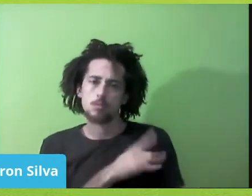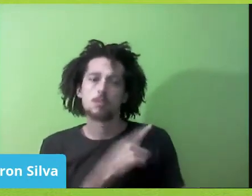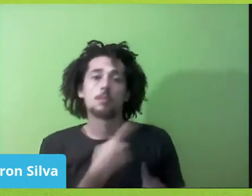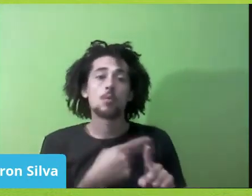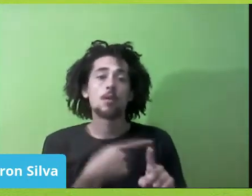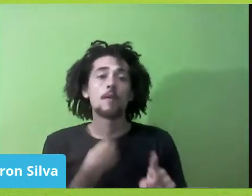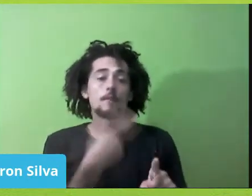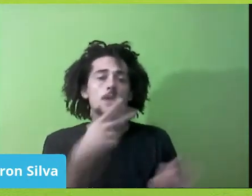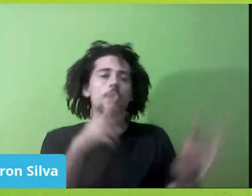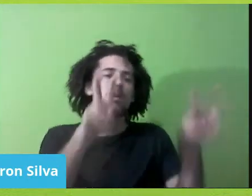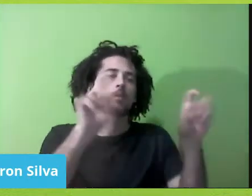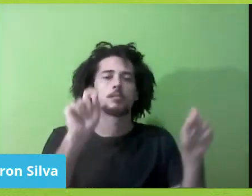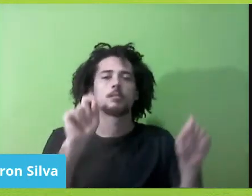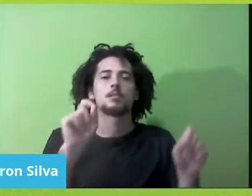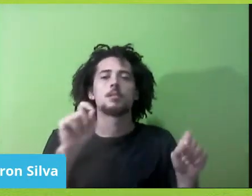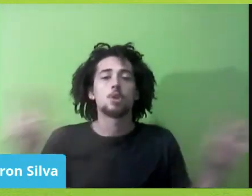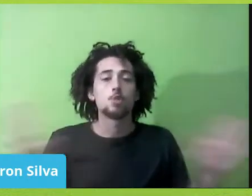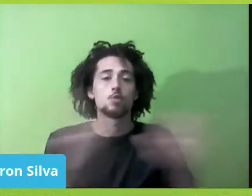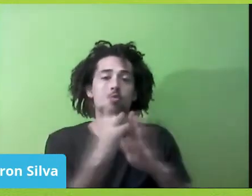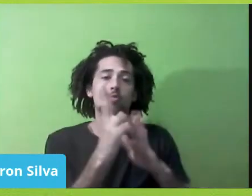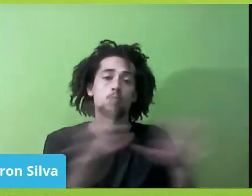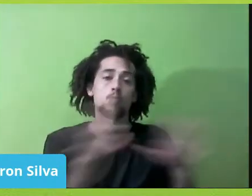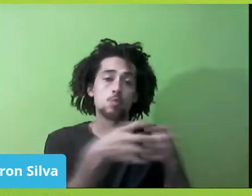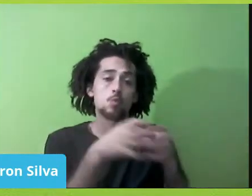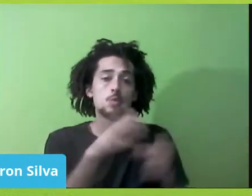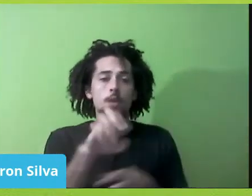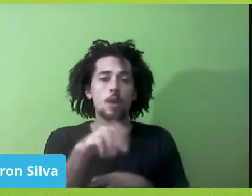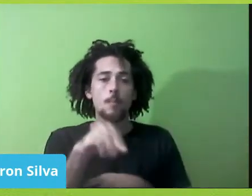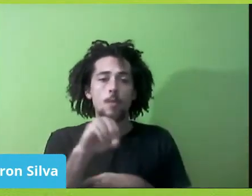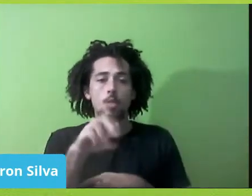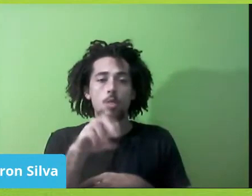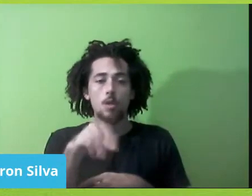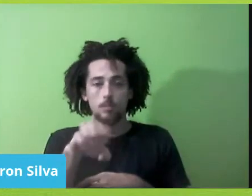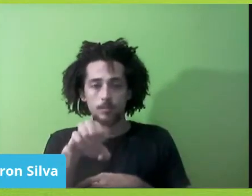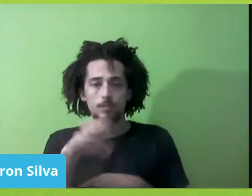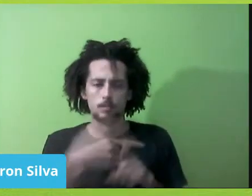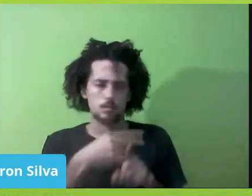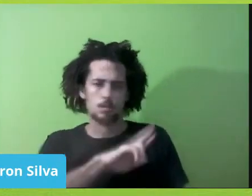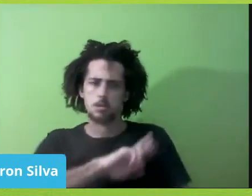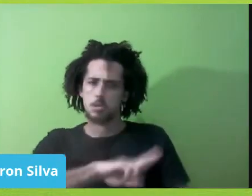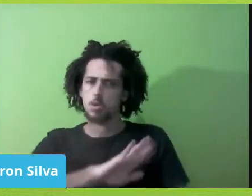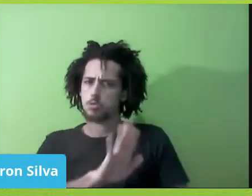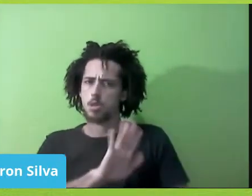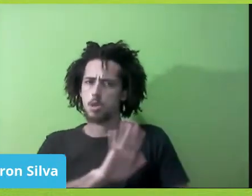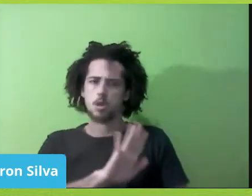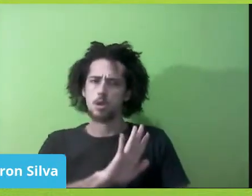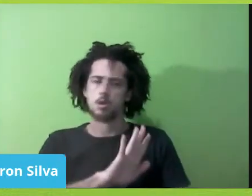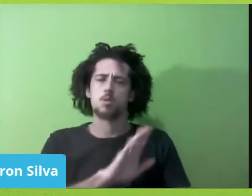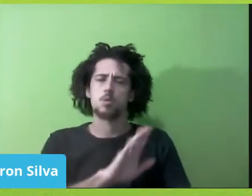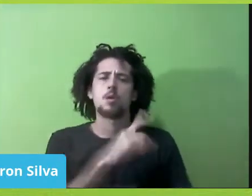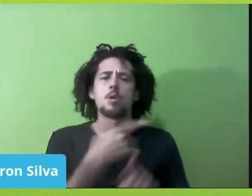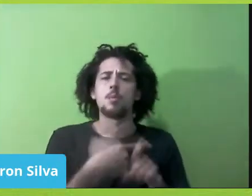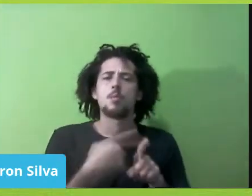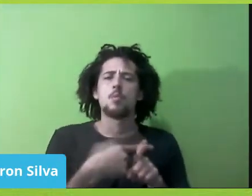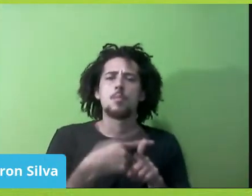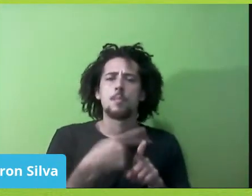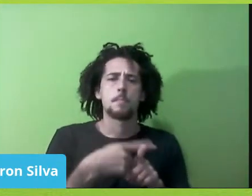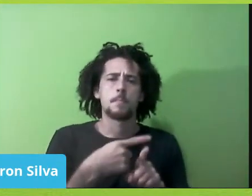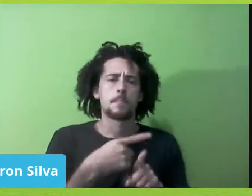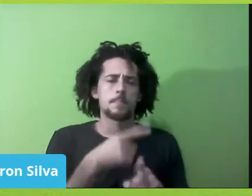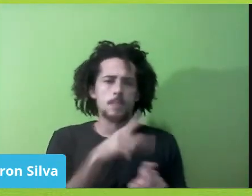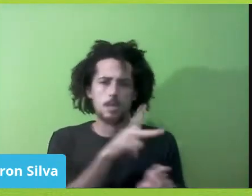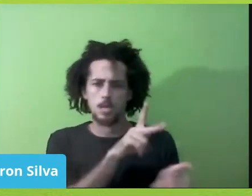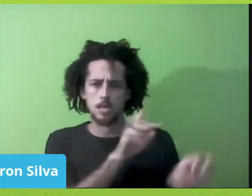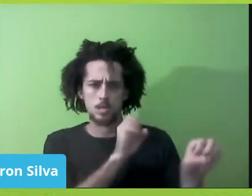que eu tive, né, e eles falaram, mas, não, essa educação, ela, ela, ela, não serve para a gente, né,